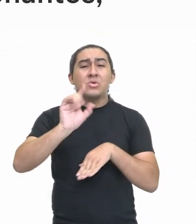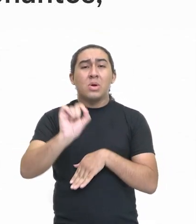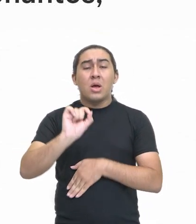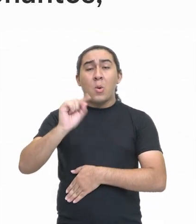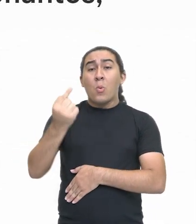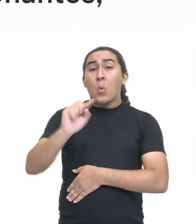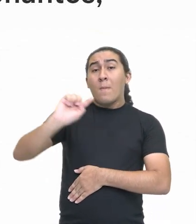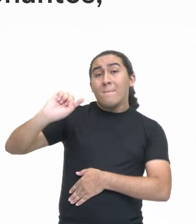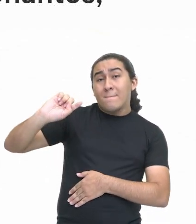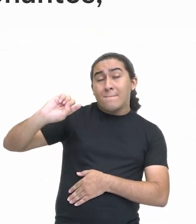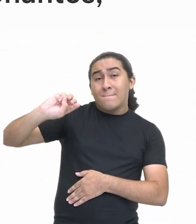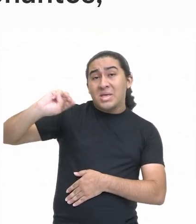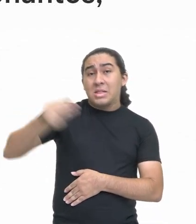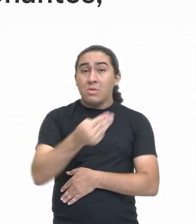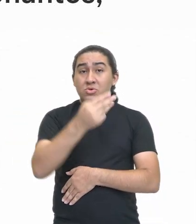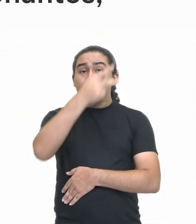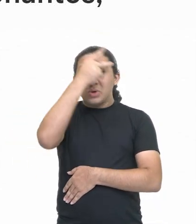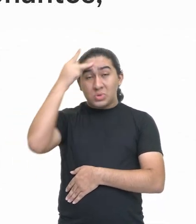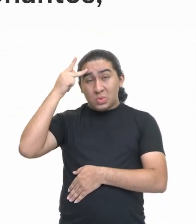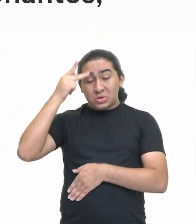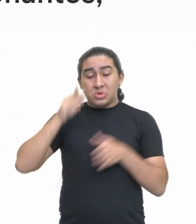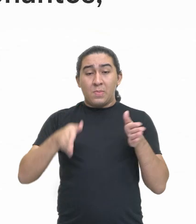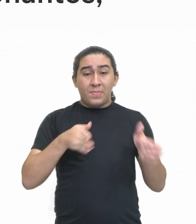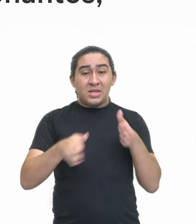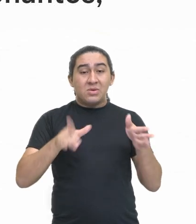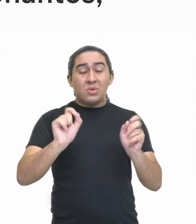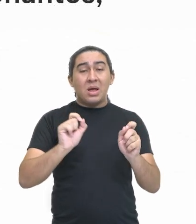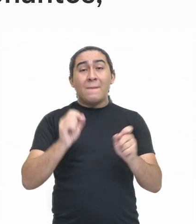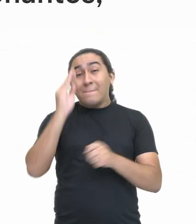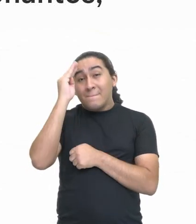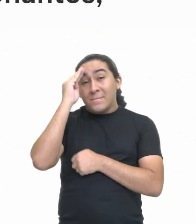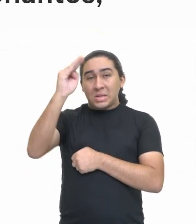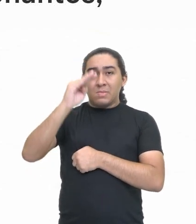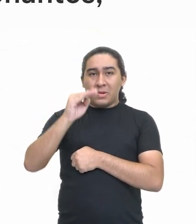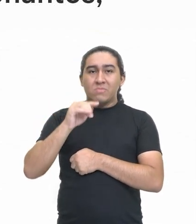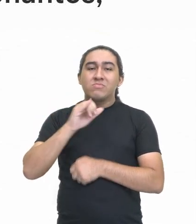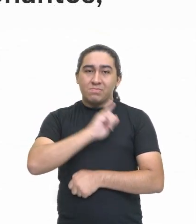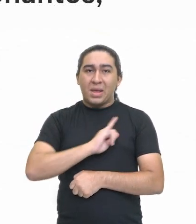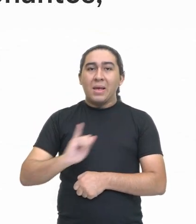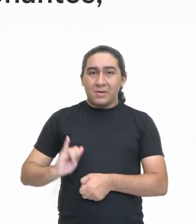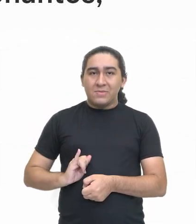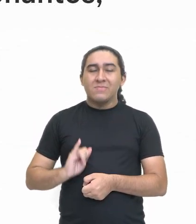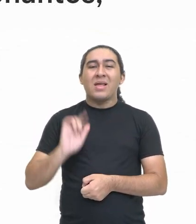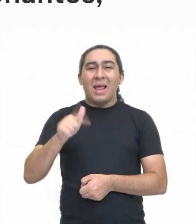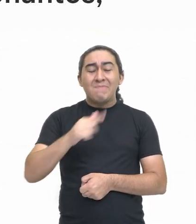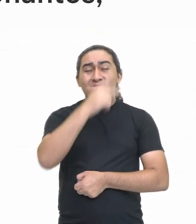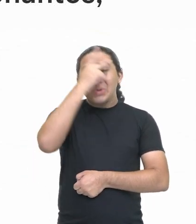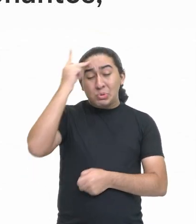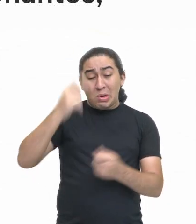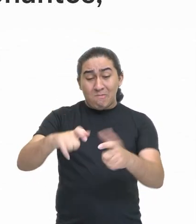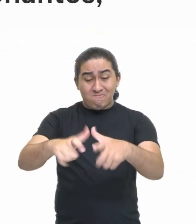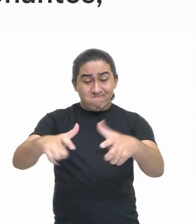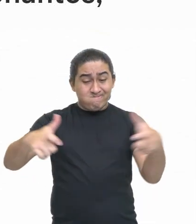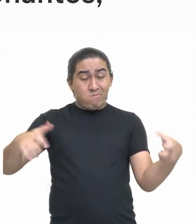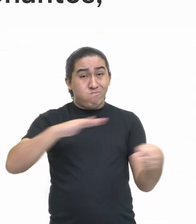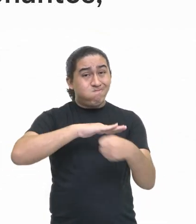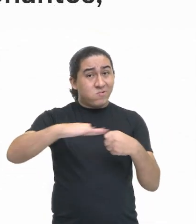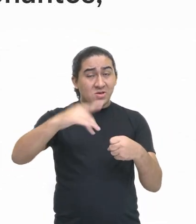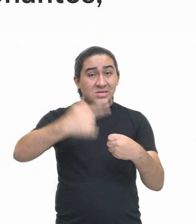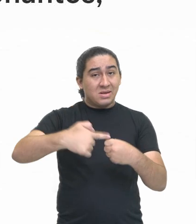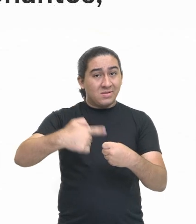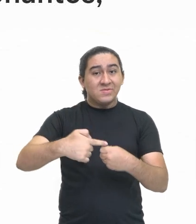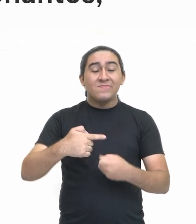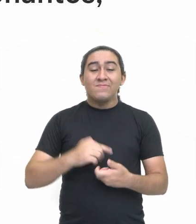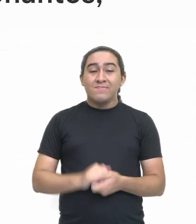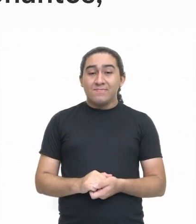milhão de habitantes durante o auge do Império, ou seja, gente padedel. A